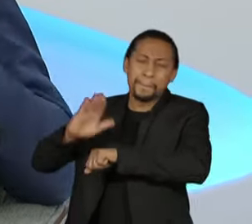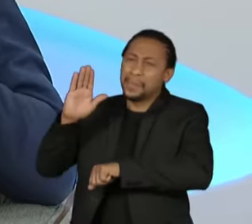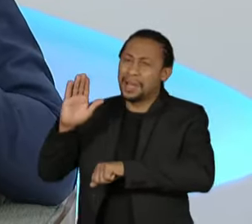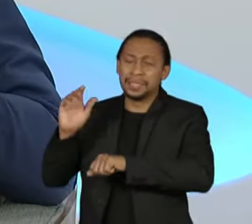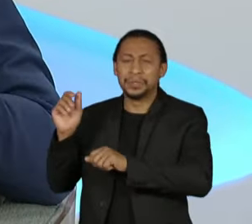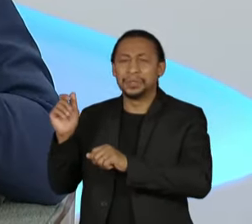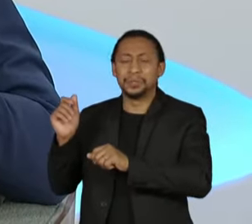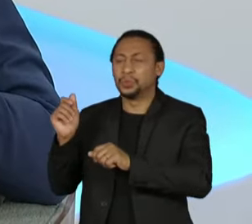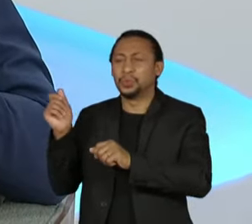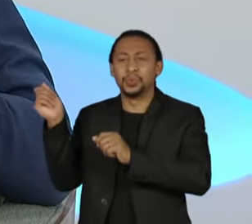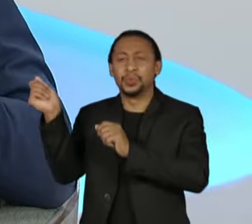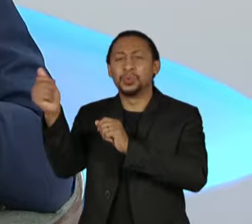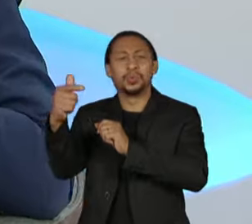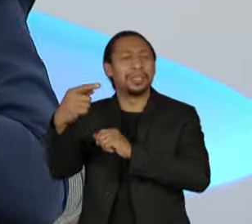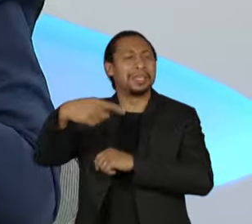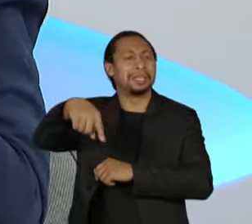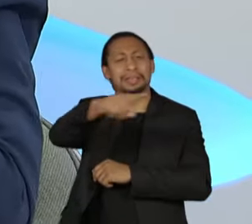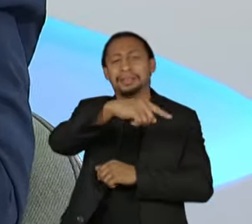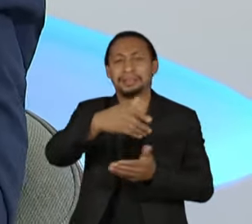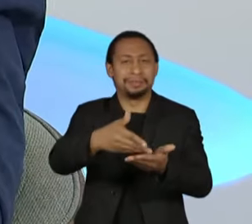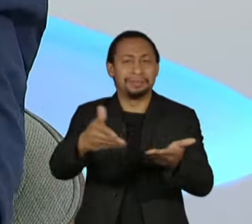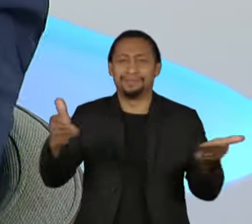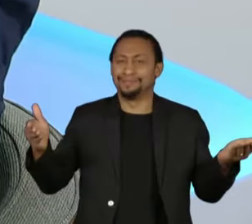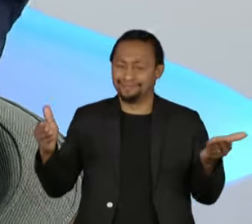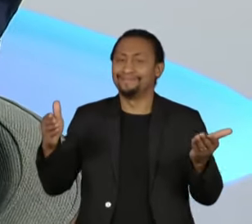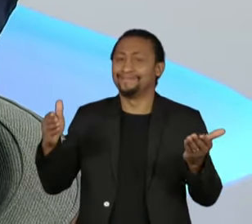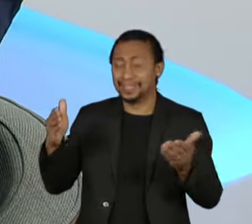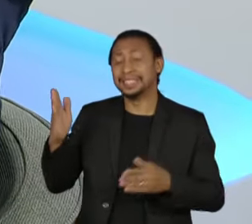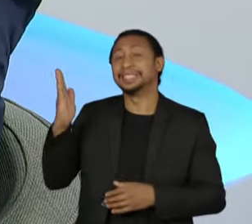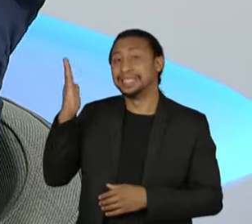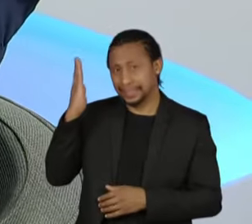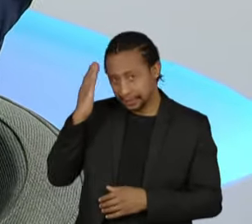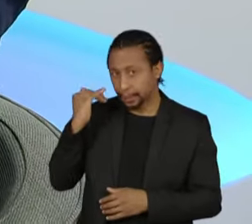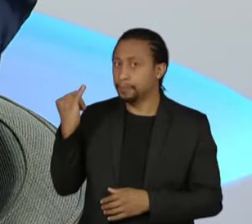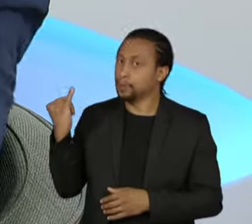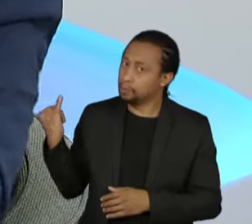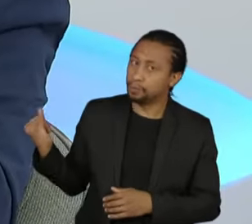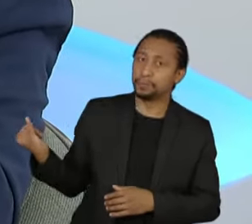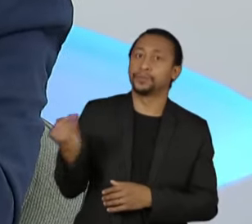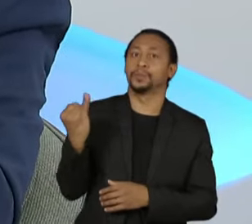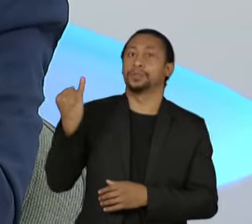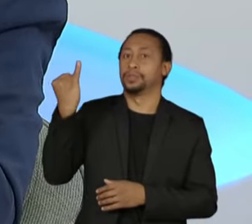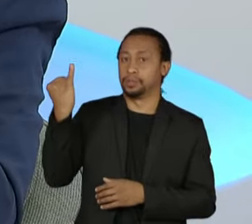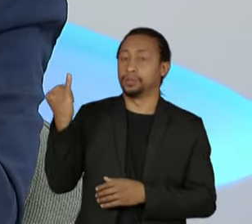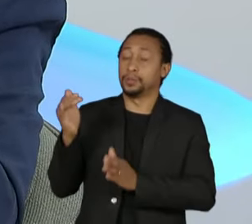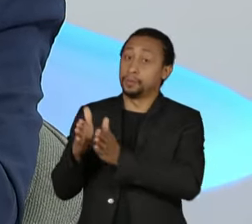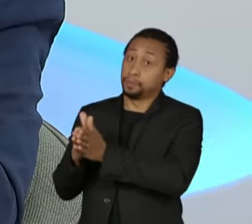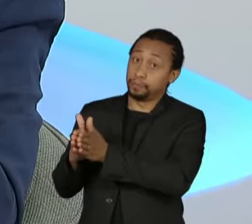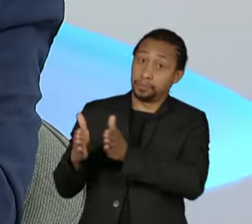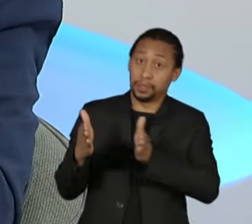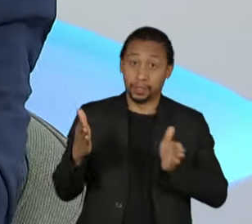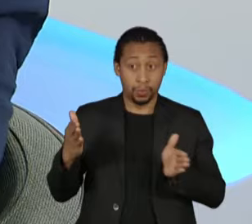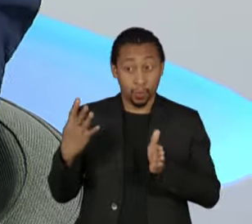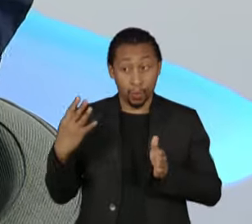sabe a importância de, neste mandato, como ele disse no dia da vitória,